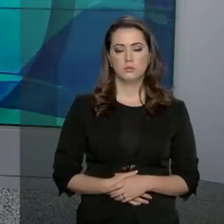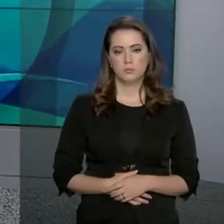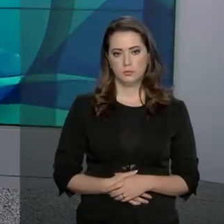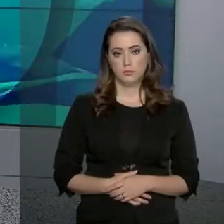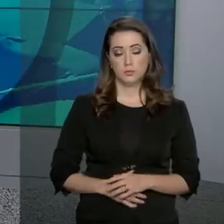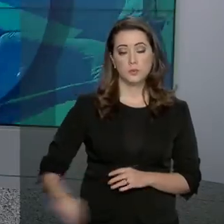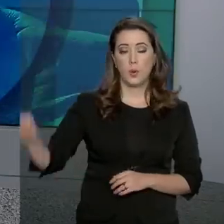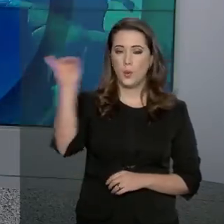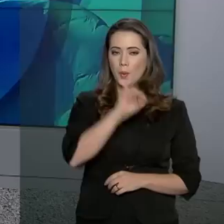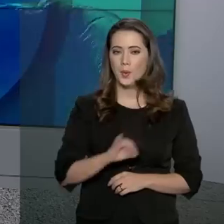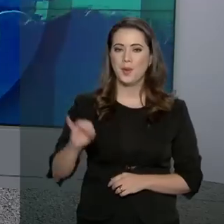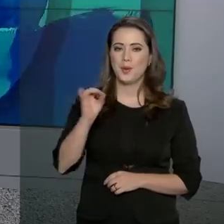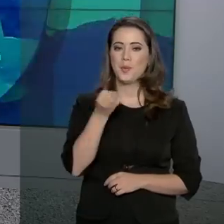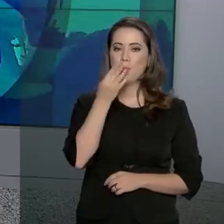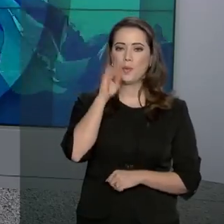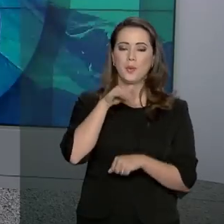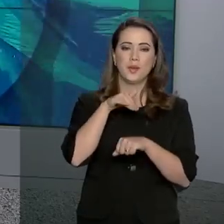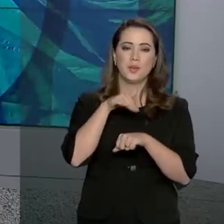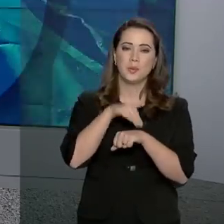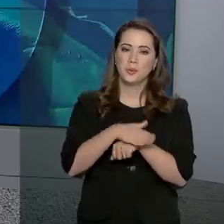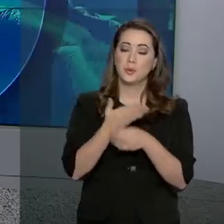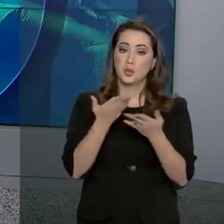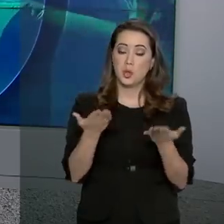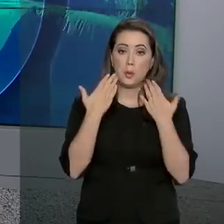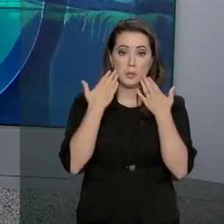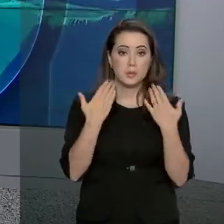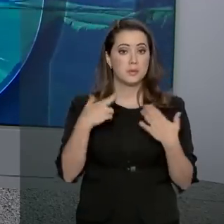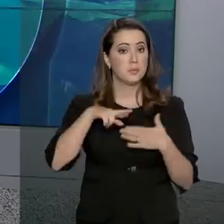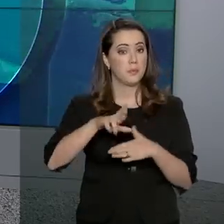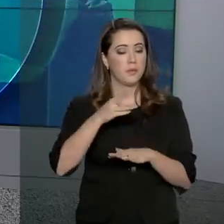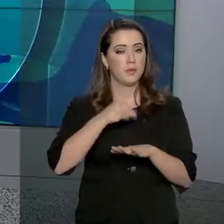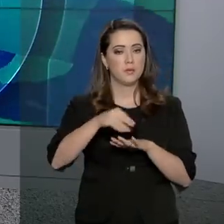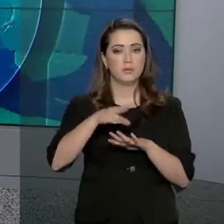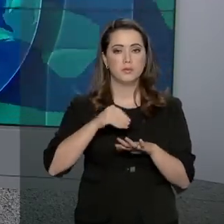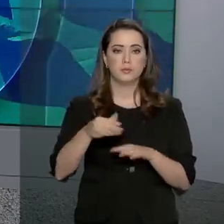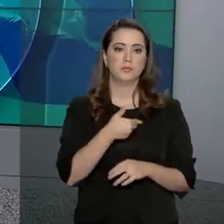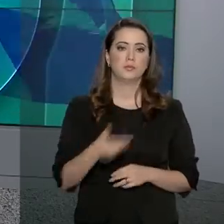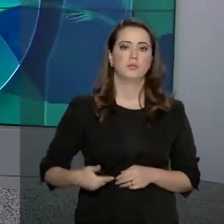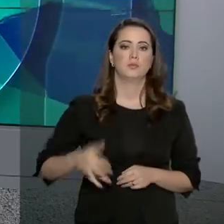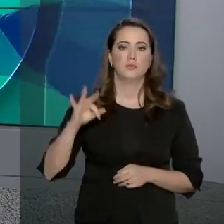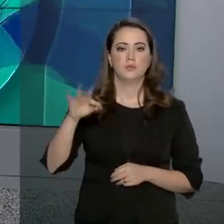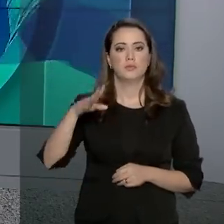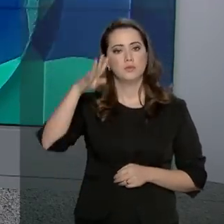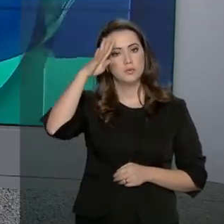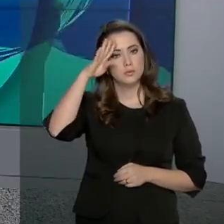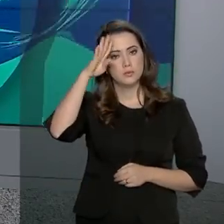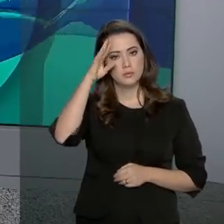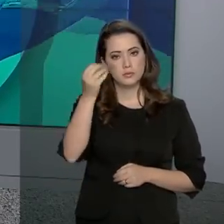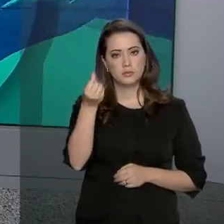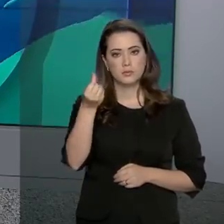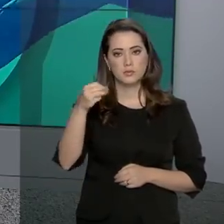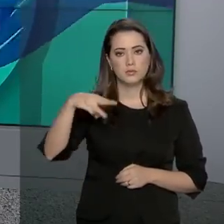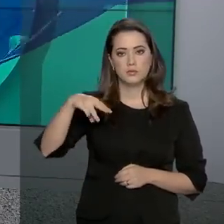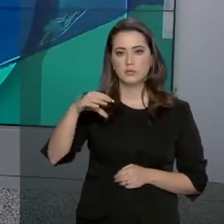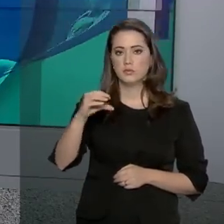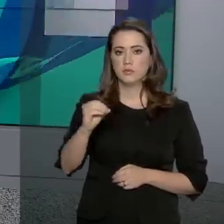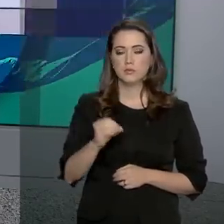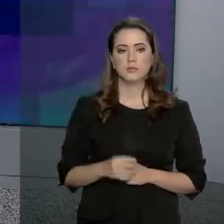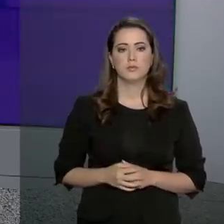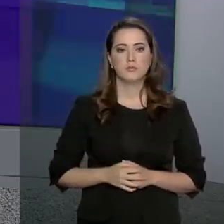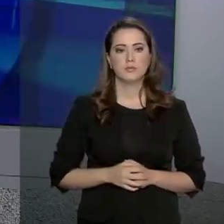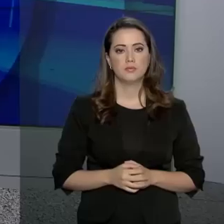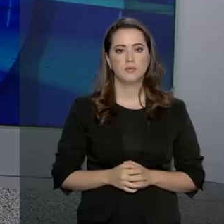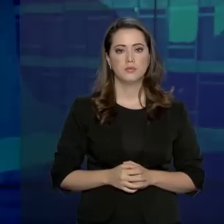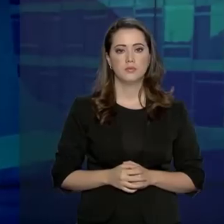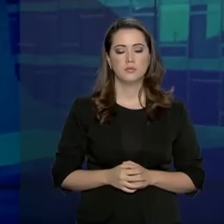Olá, boa noite no ar o Repórter NBR. Com as notícias do governo federal desta quarta-feira, 6 de